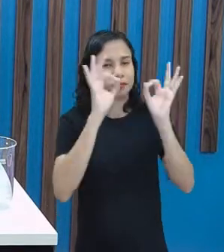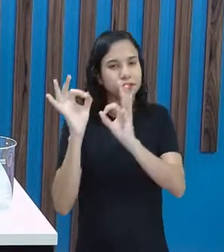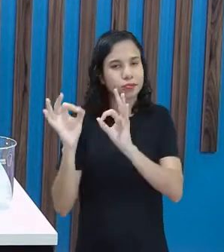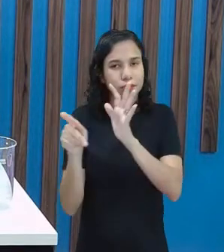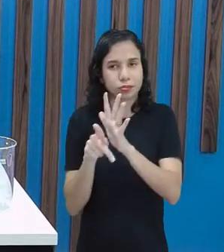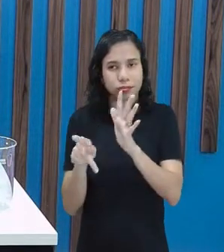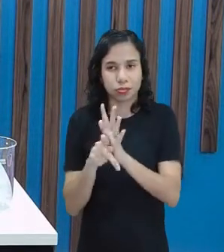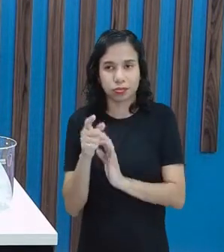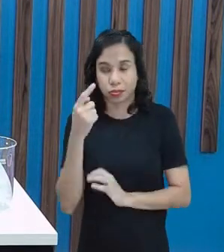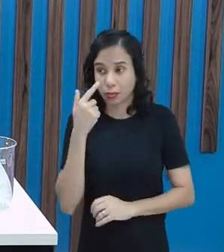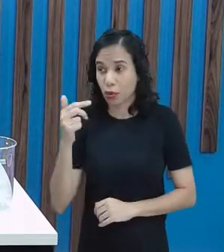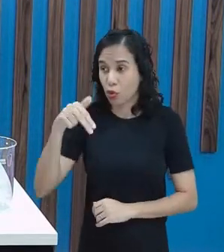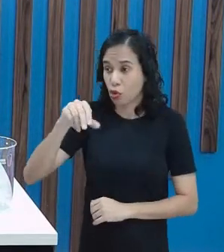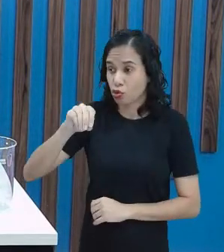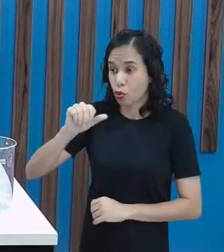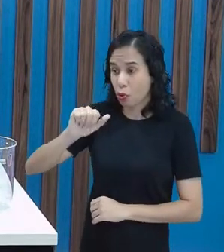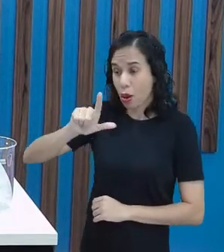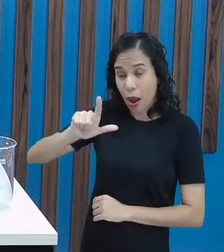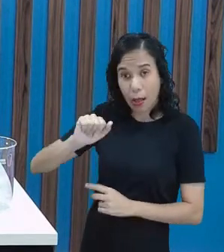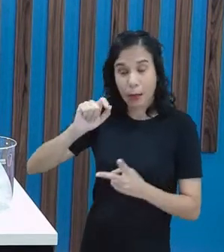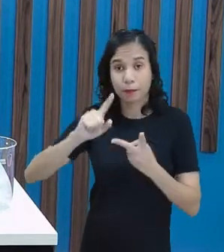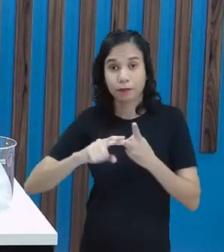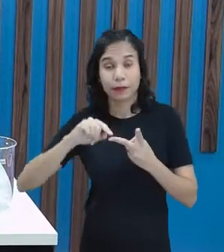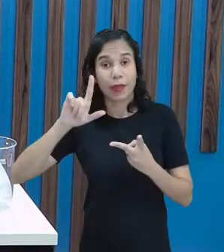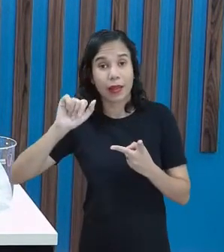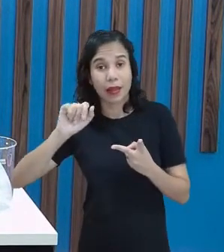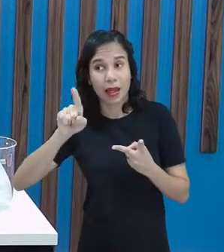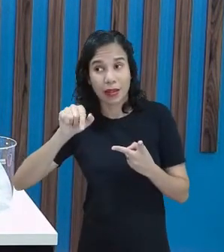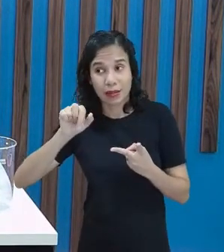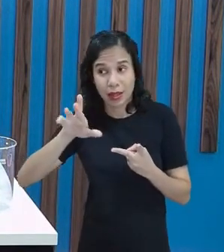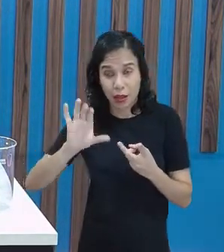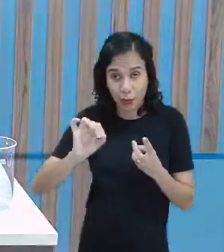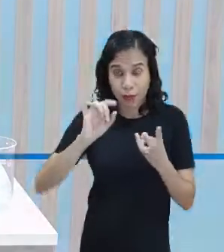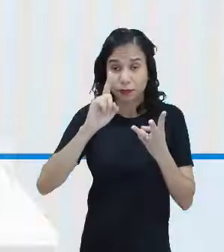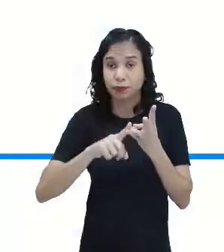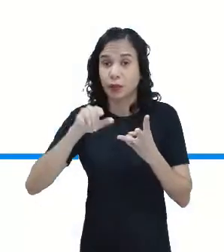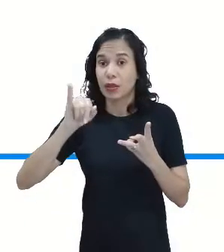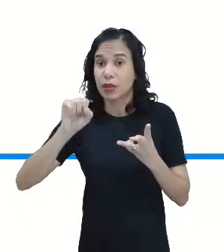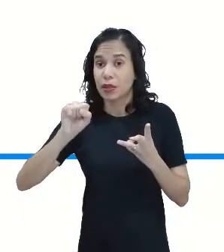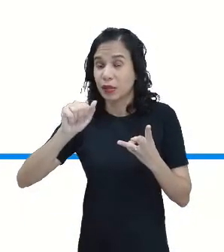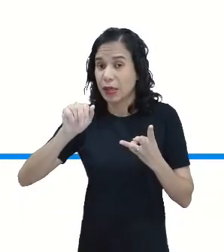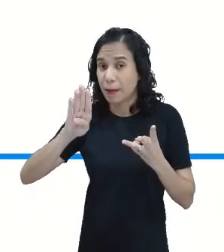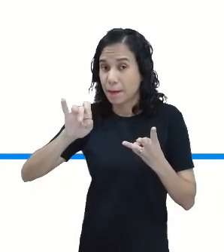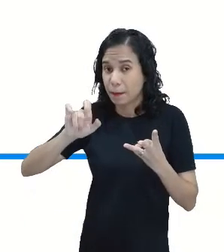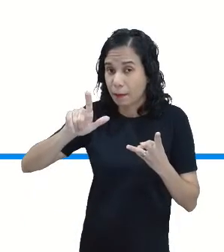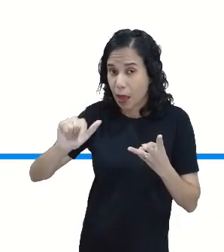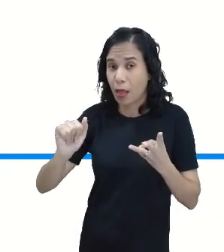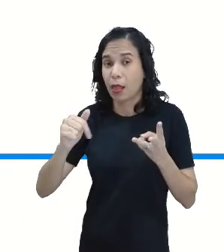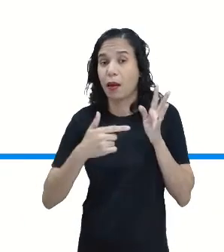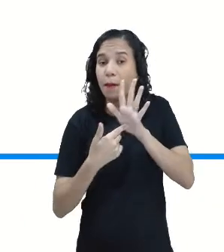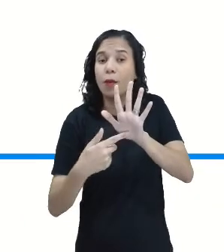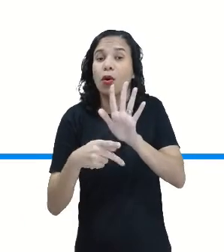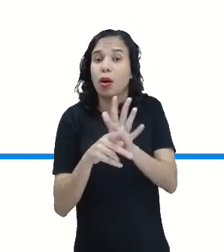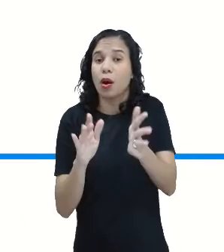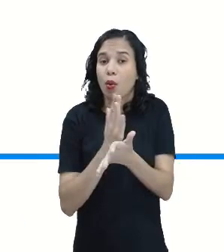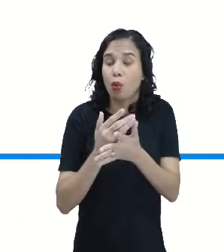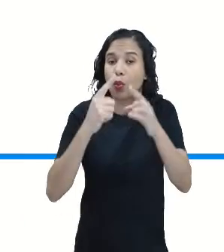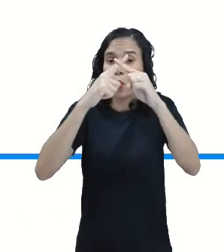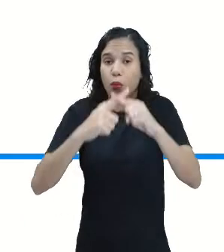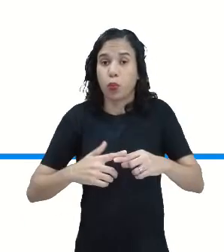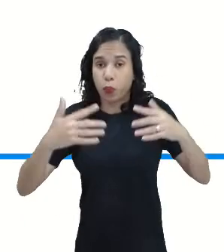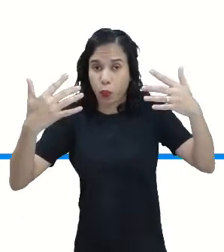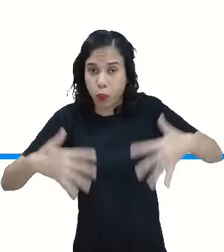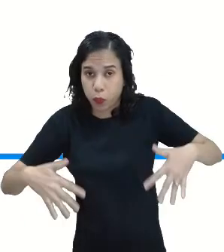ala, Lázaro, quem mais, professora Casey? Isabela. Isabela. Vou trazer alguns desafios para